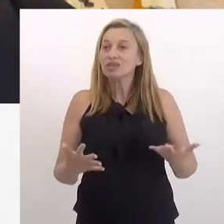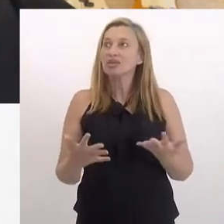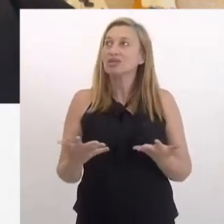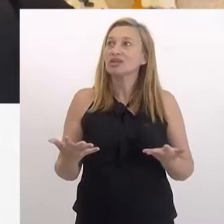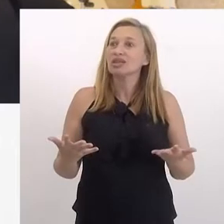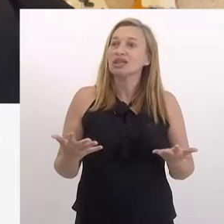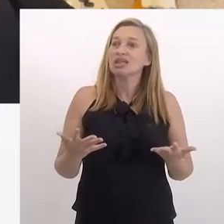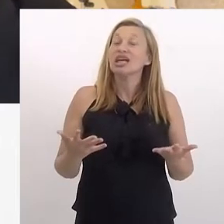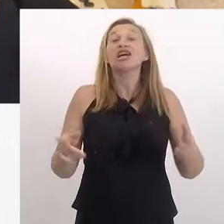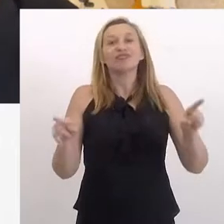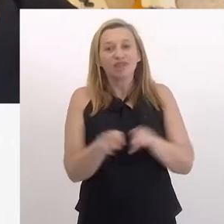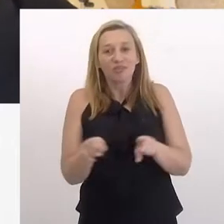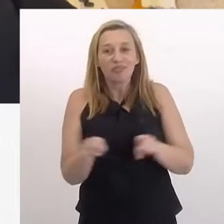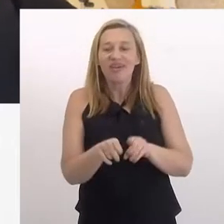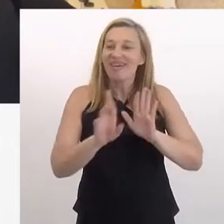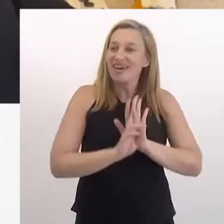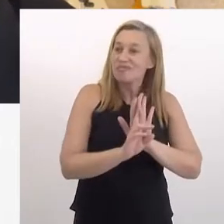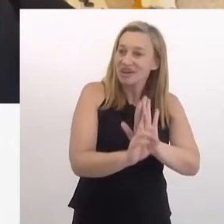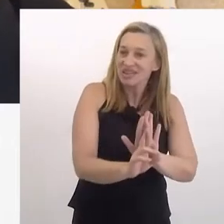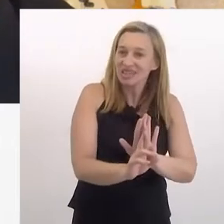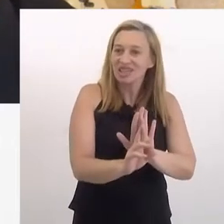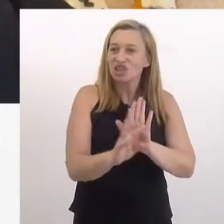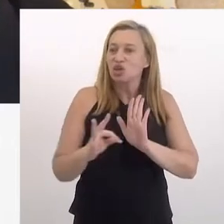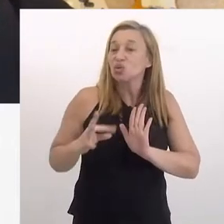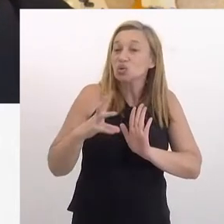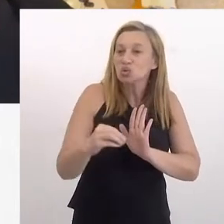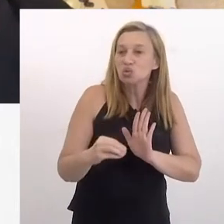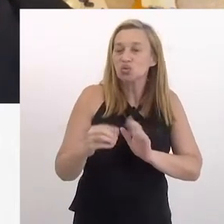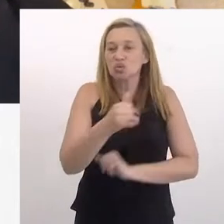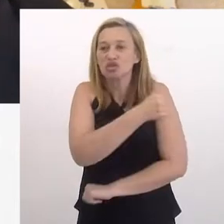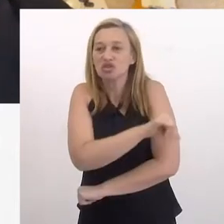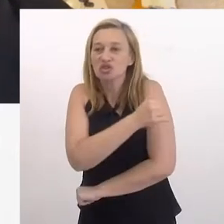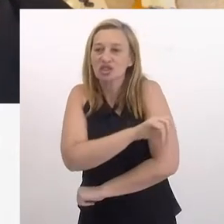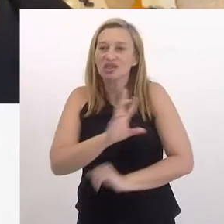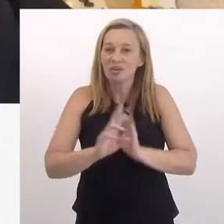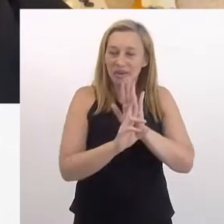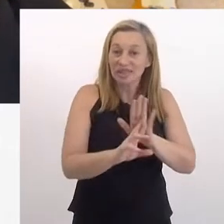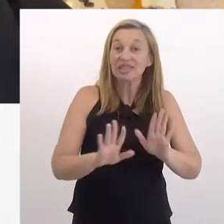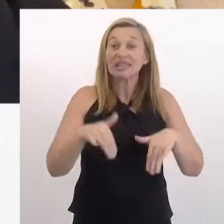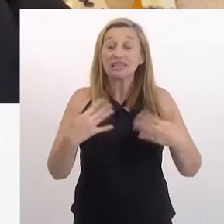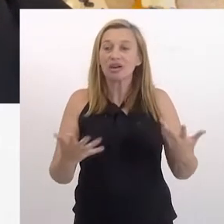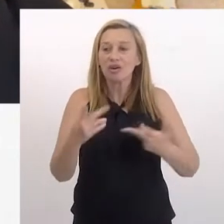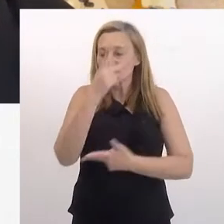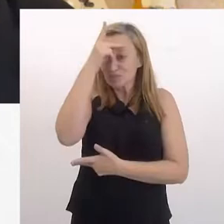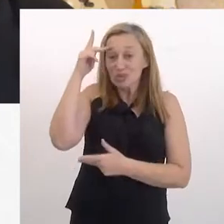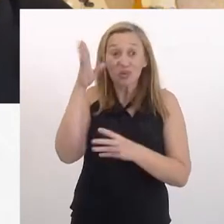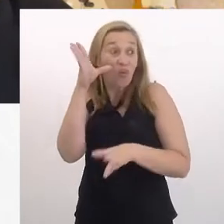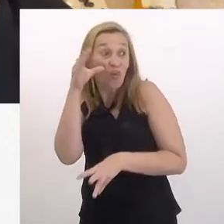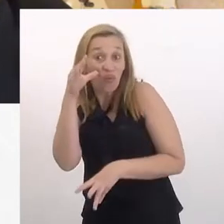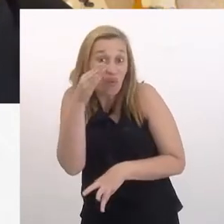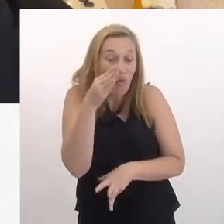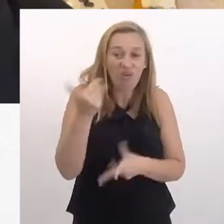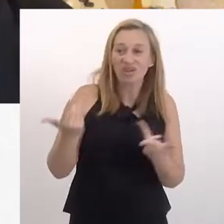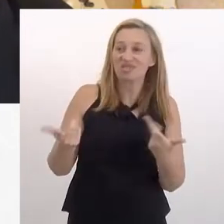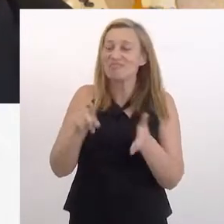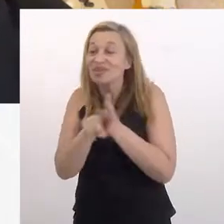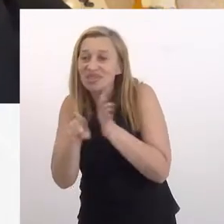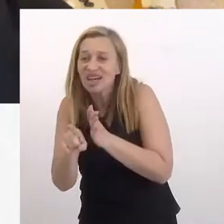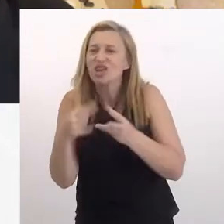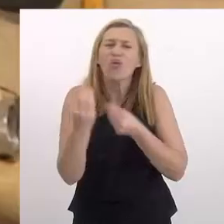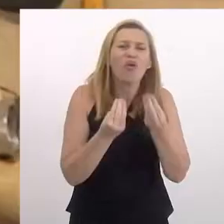Então, tenho que meio... Eu também represento tudo que o Rio de Janeiro está representando. Então, as pessoas ficam muito curiosas,